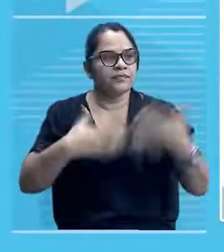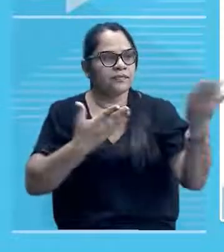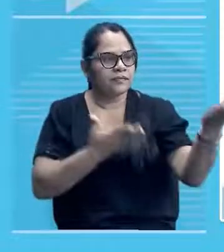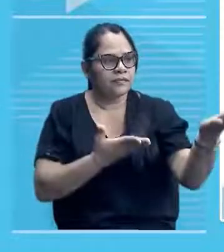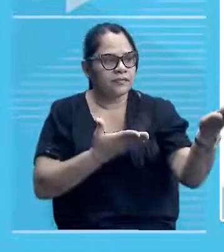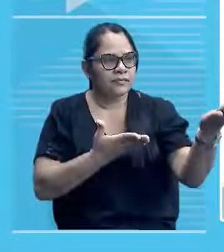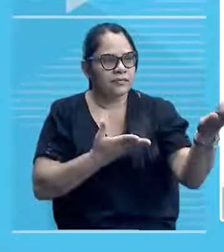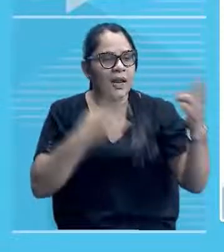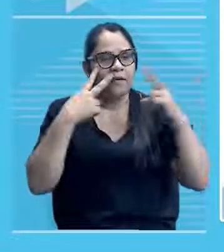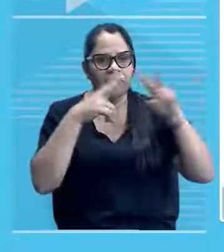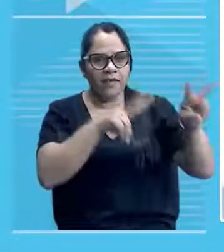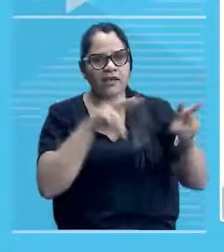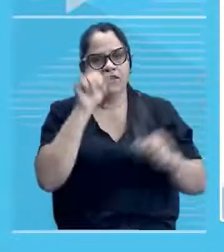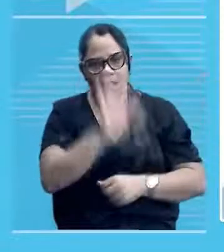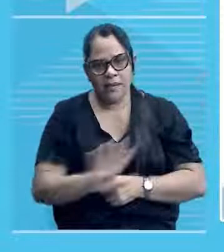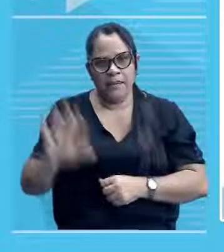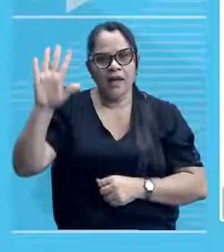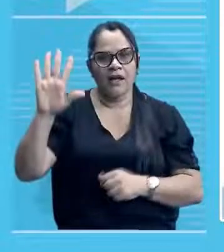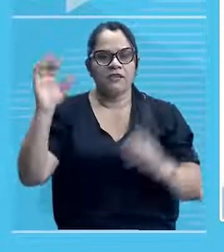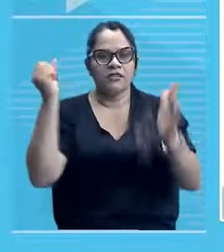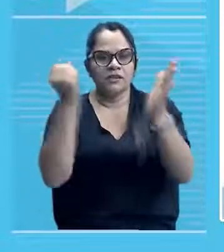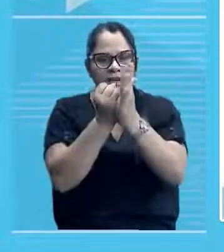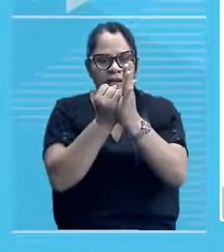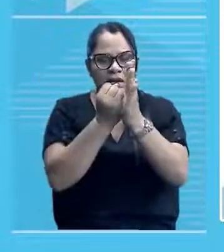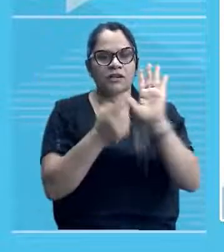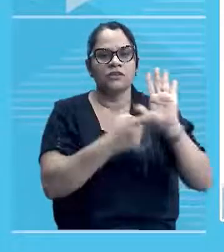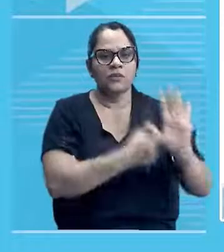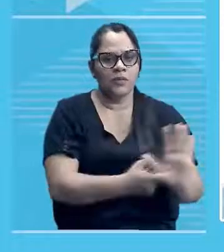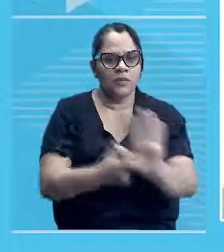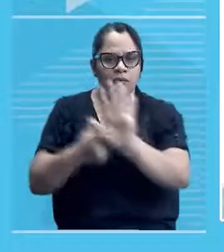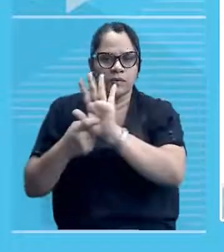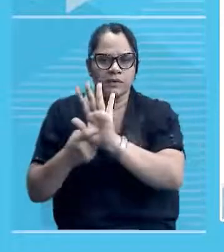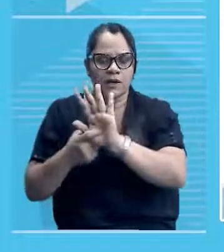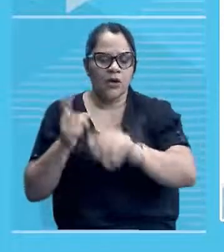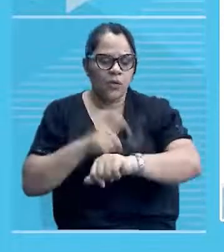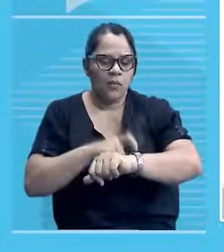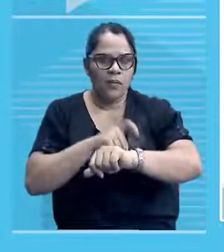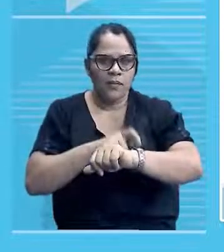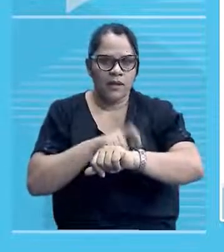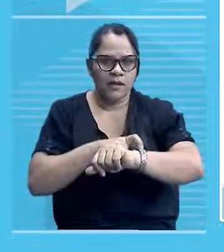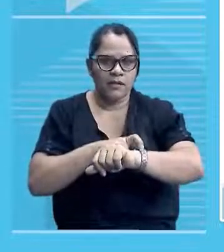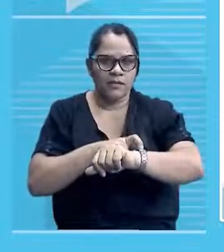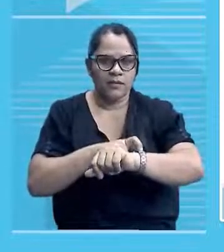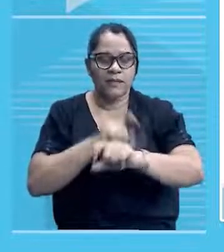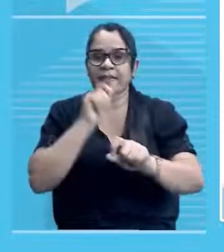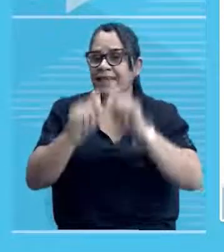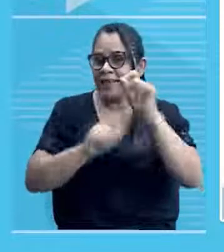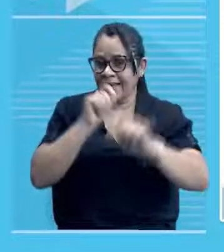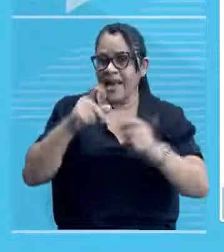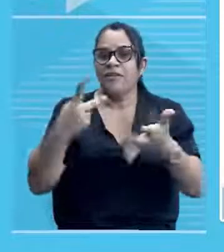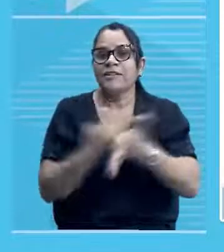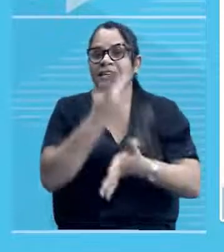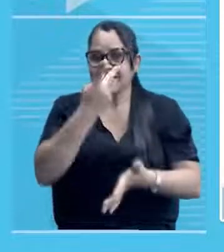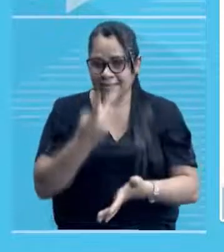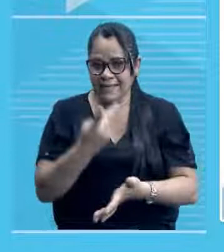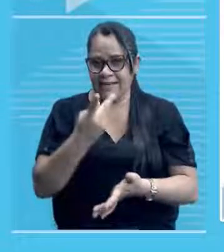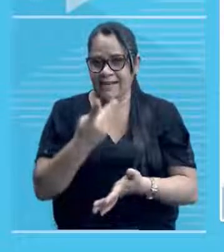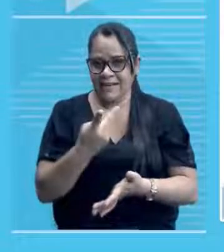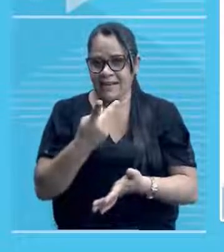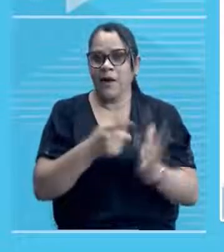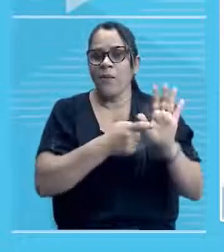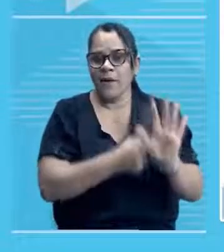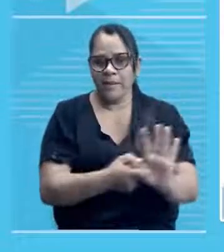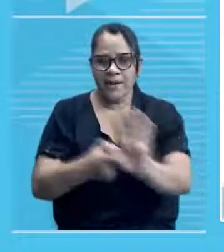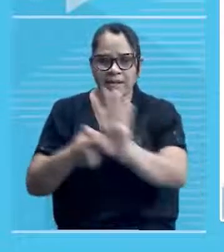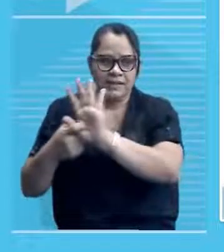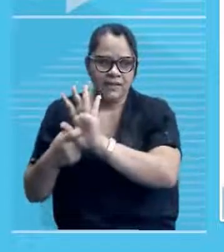Destacando, né? Essa imagem aí mostra um momento em que iria ocorrer um espetáculo, né? Lá na casa e aí você